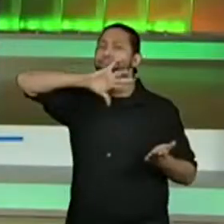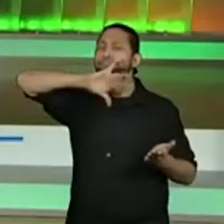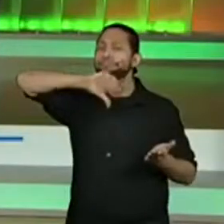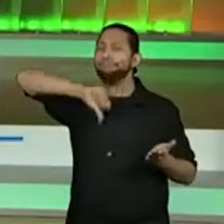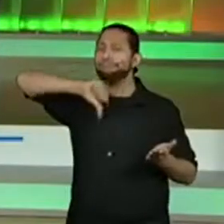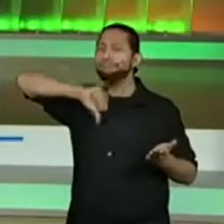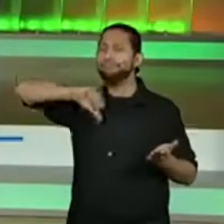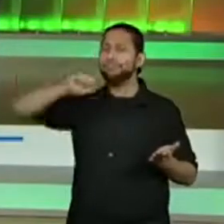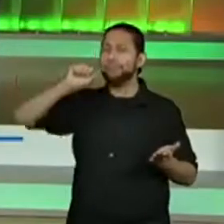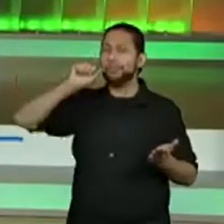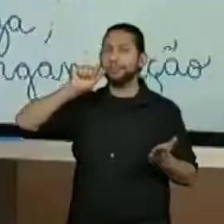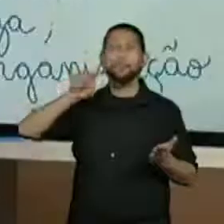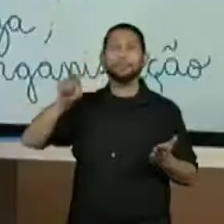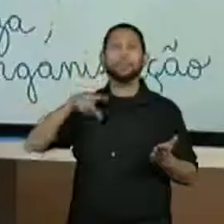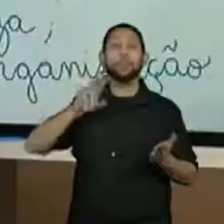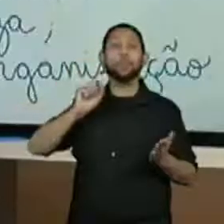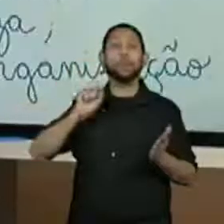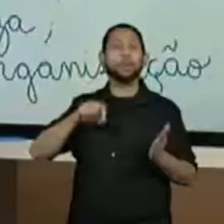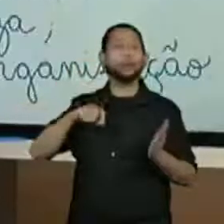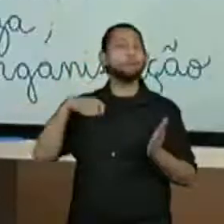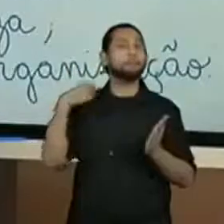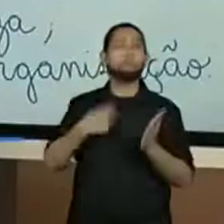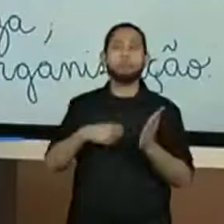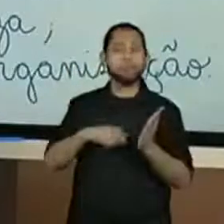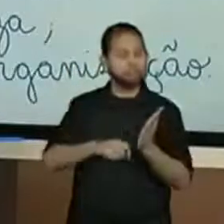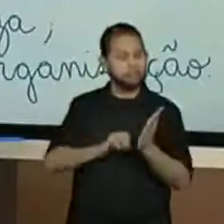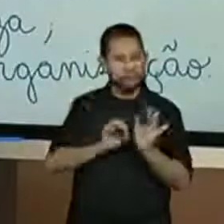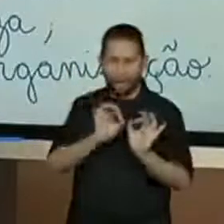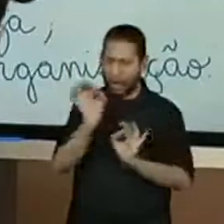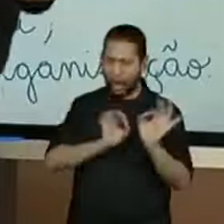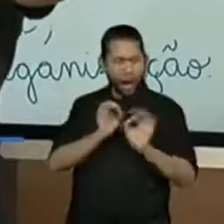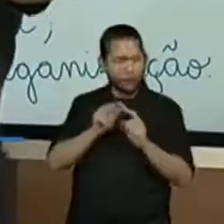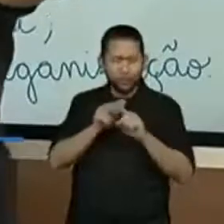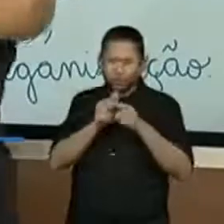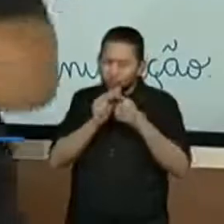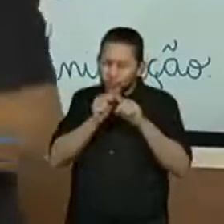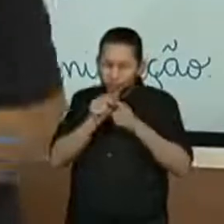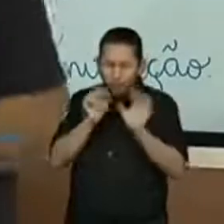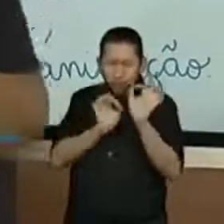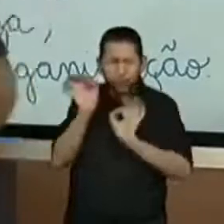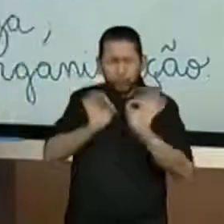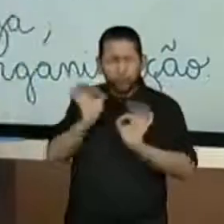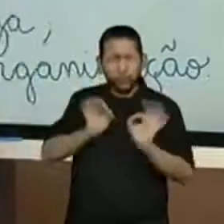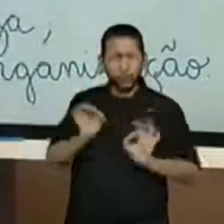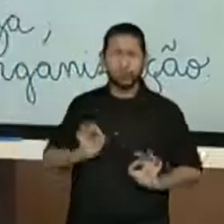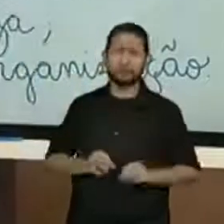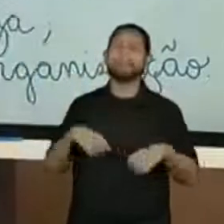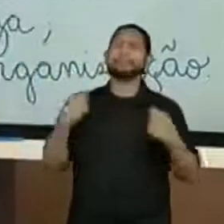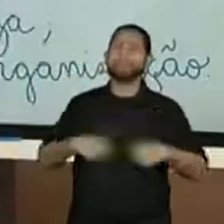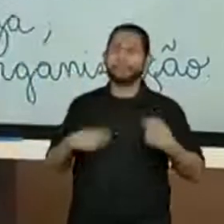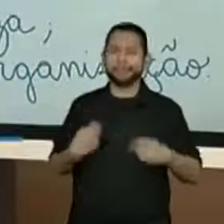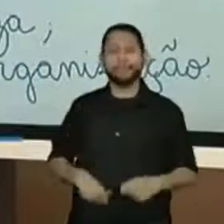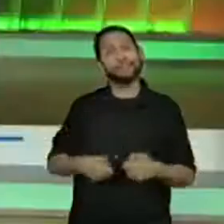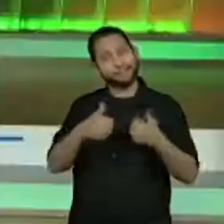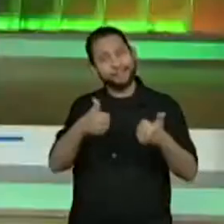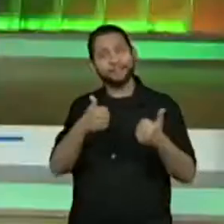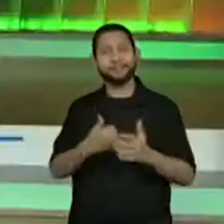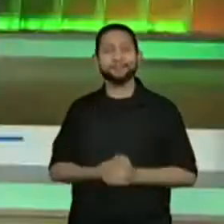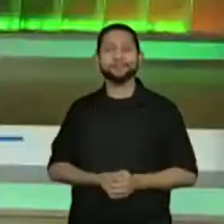Ah, gostei. O Jorge colocou assim, precisa de muito ajuste. De muitos ajustes. Exatamente.